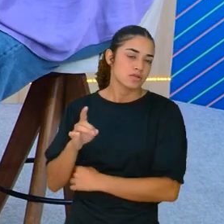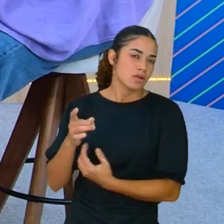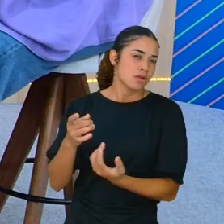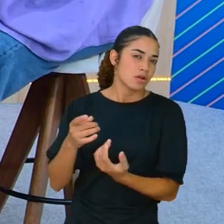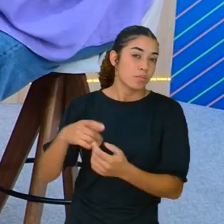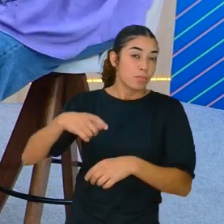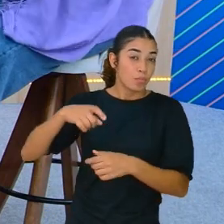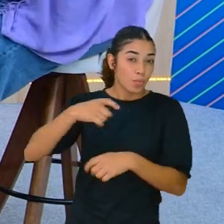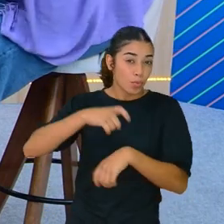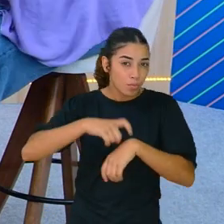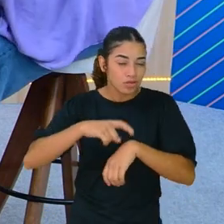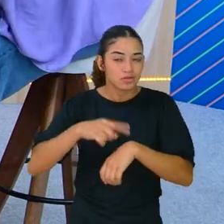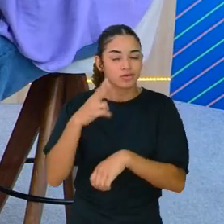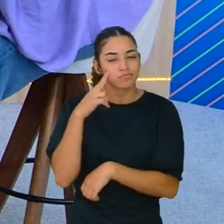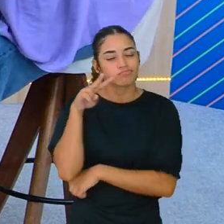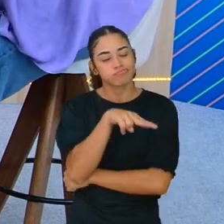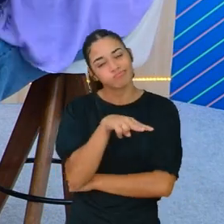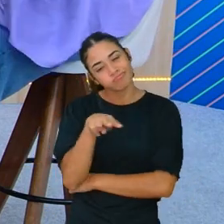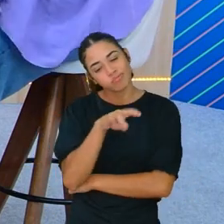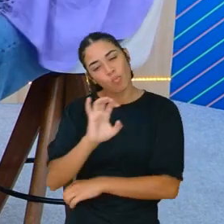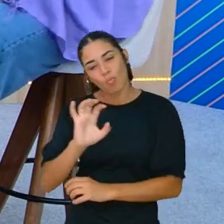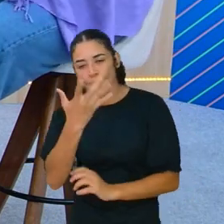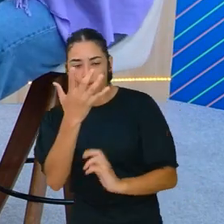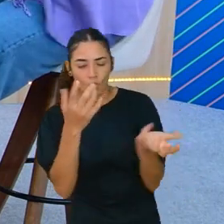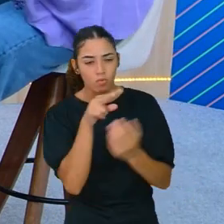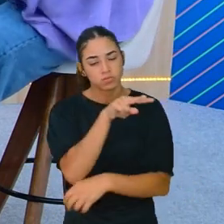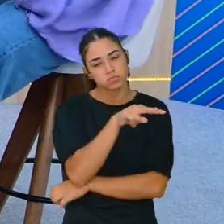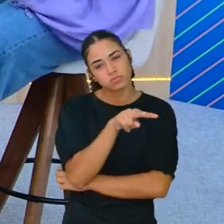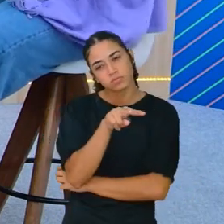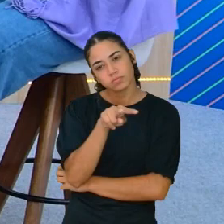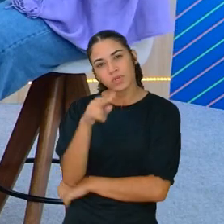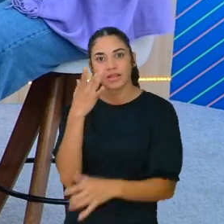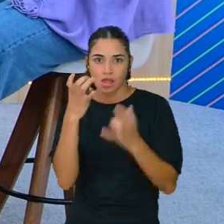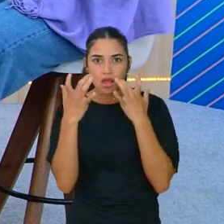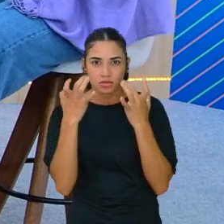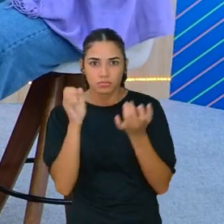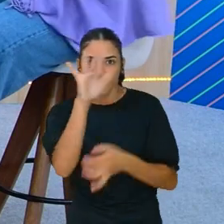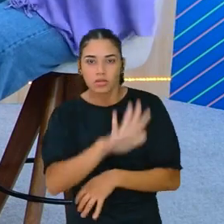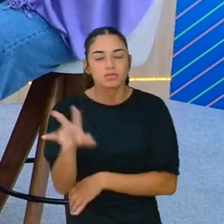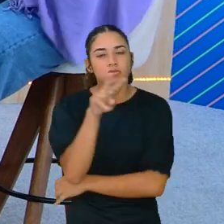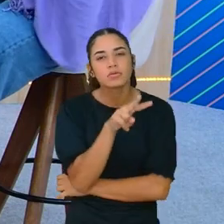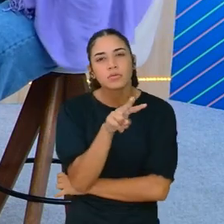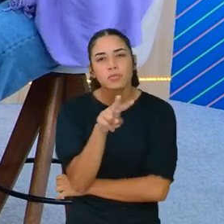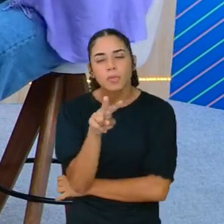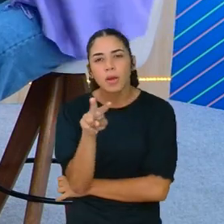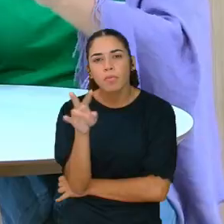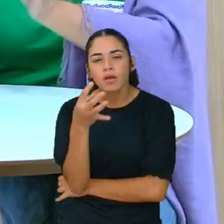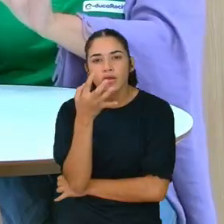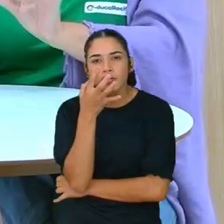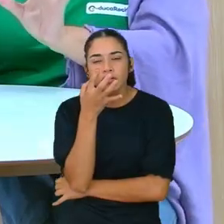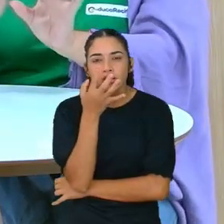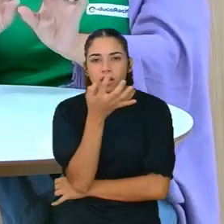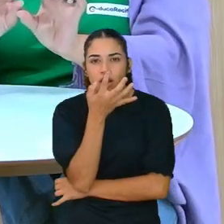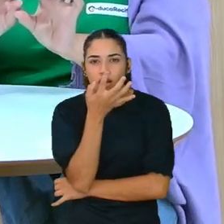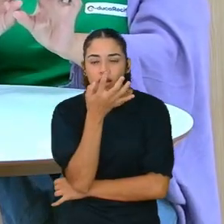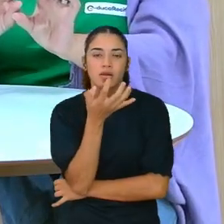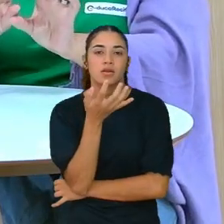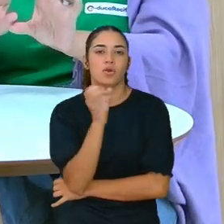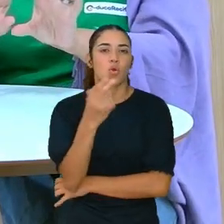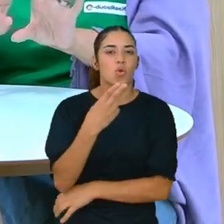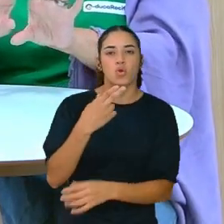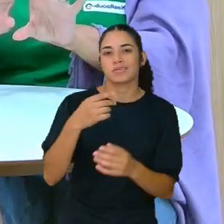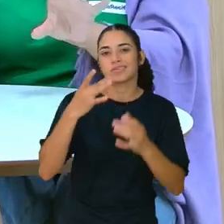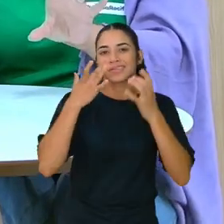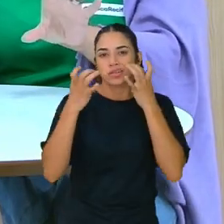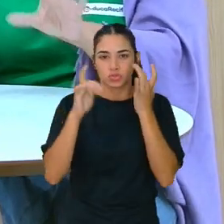que ela está vendo aquela situação, por exemplo, no teatro imagem, né? Ou no teatro jornal, que a gente